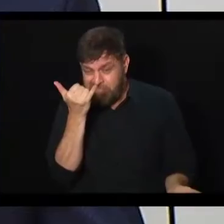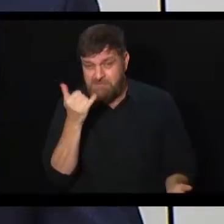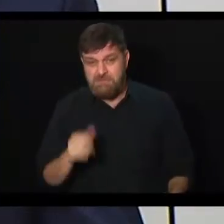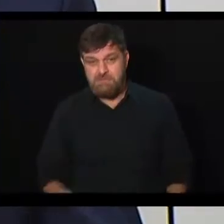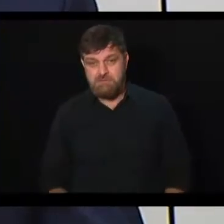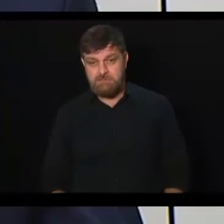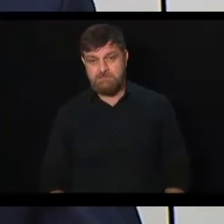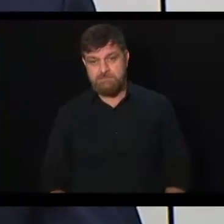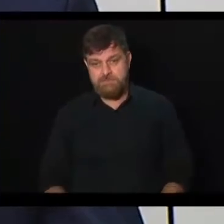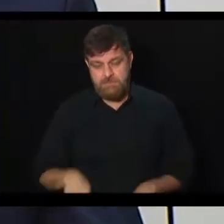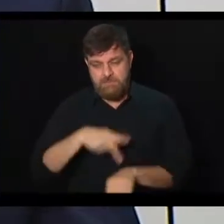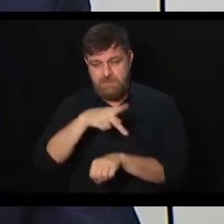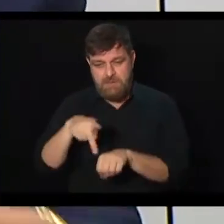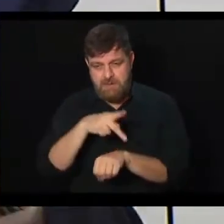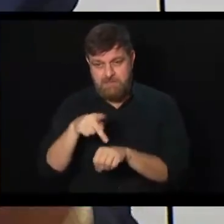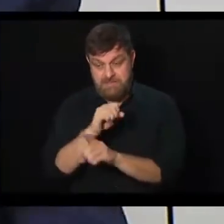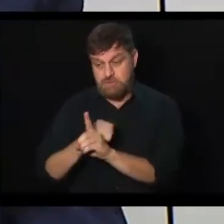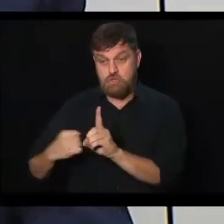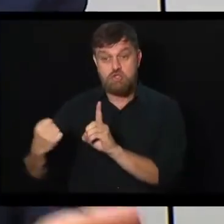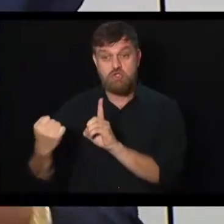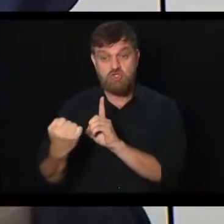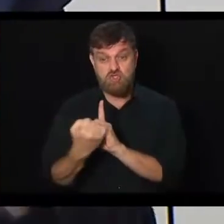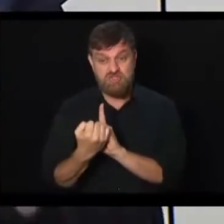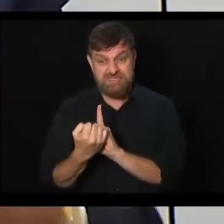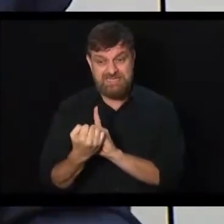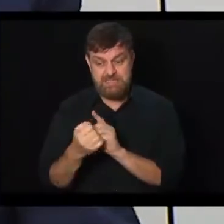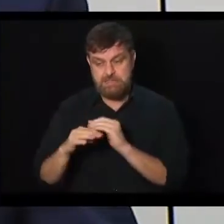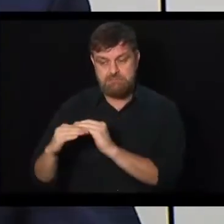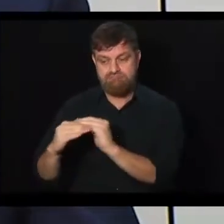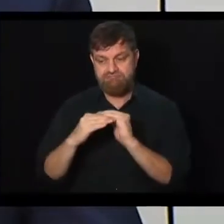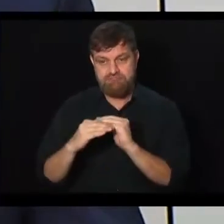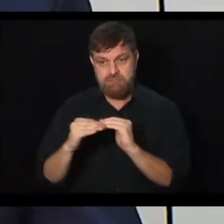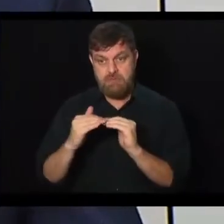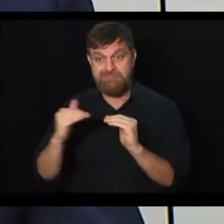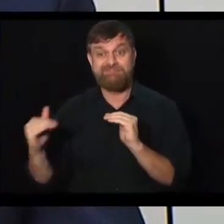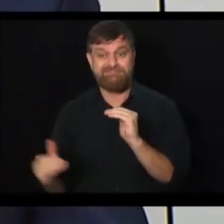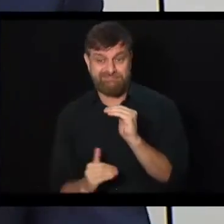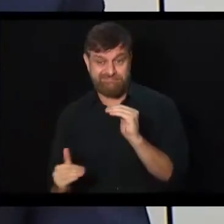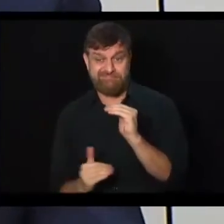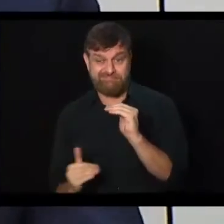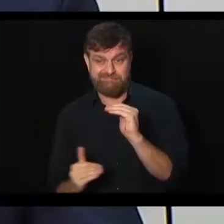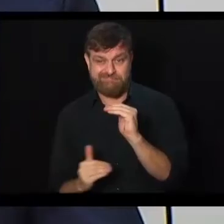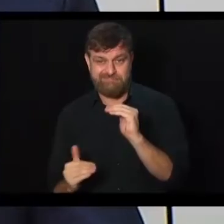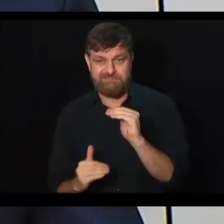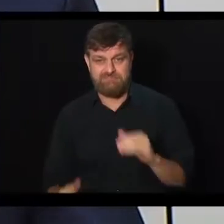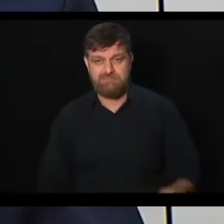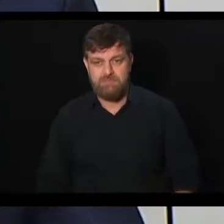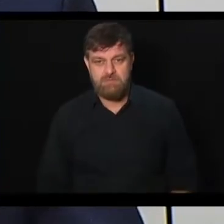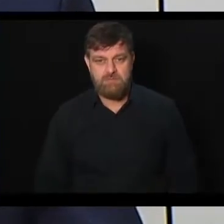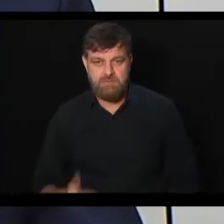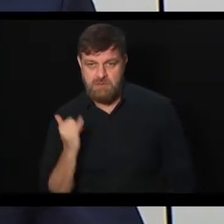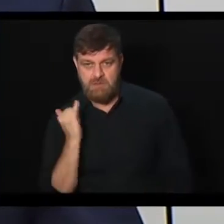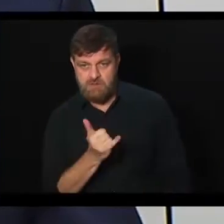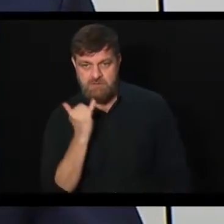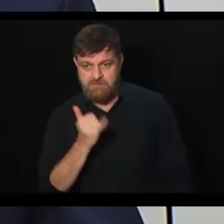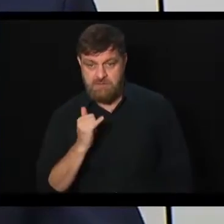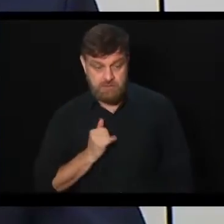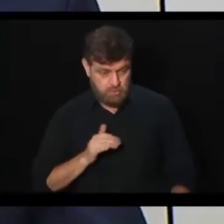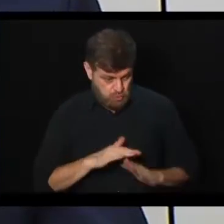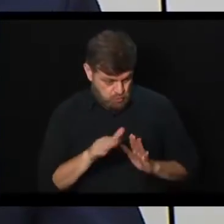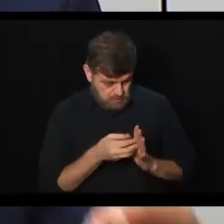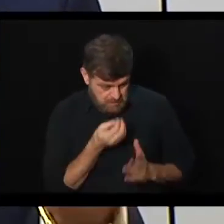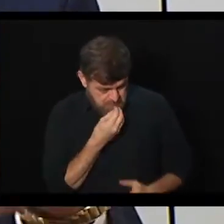todos os países socialistas e outros caíram e estão lá embaixo. Não quer dizer que todo o resto esteja bem.